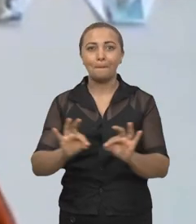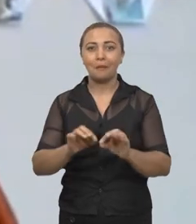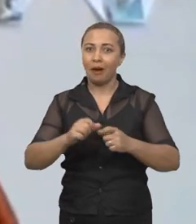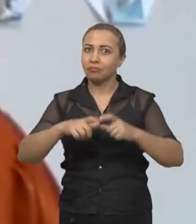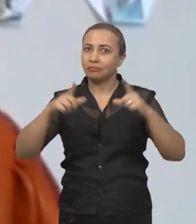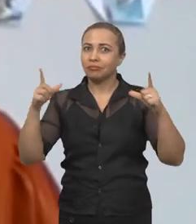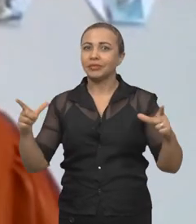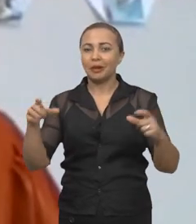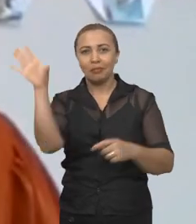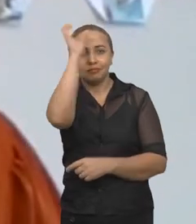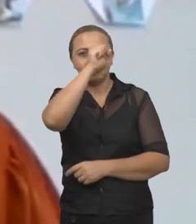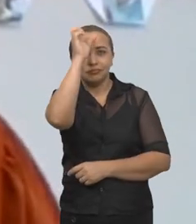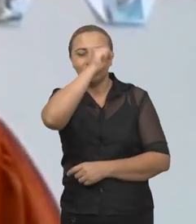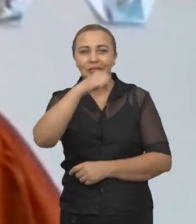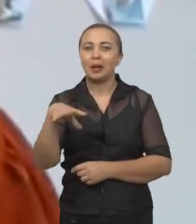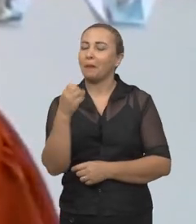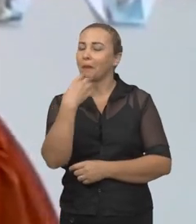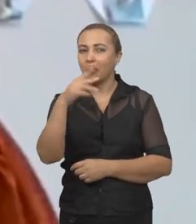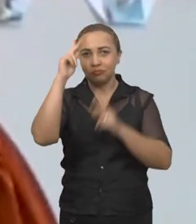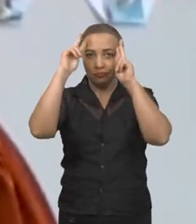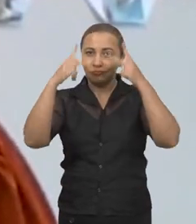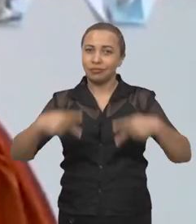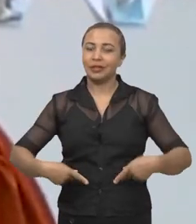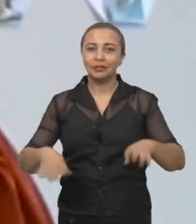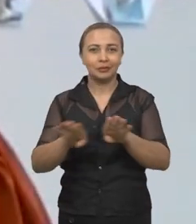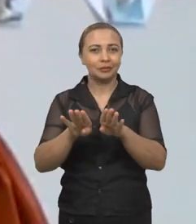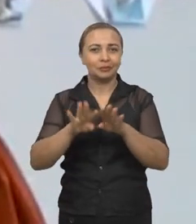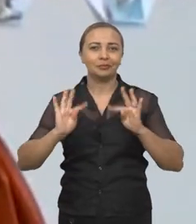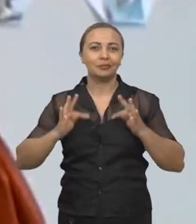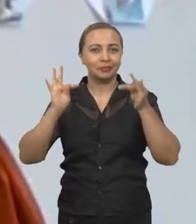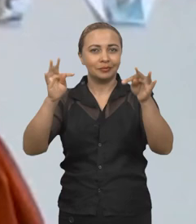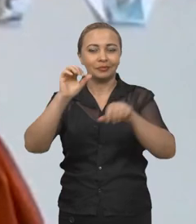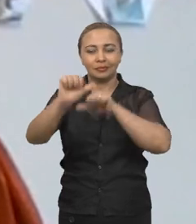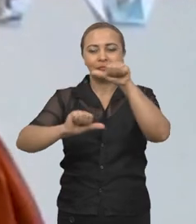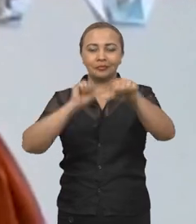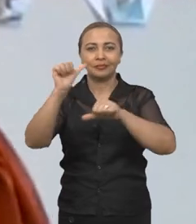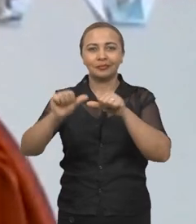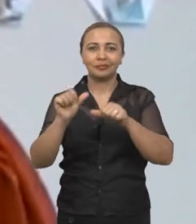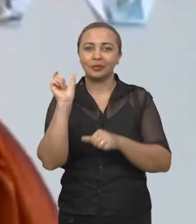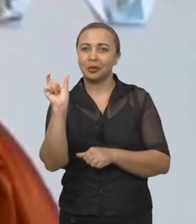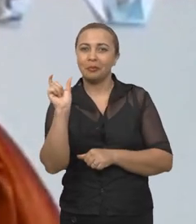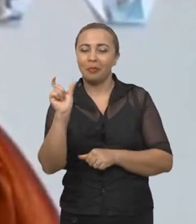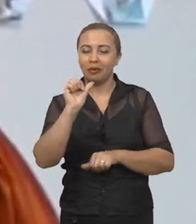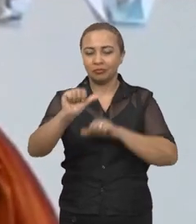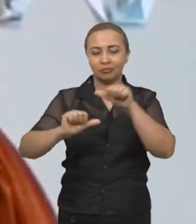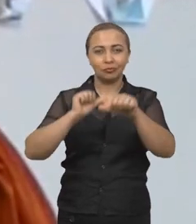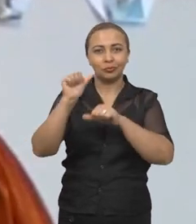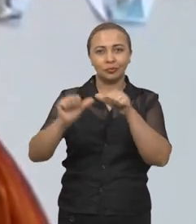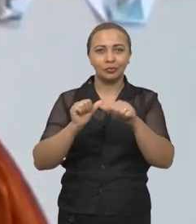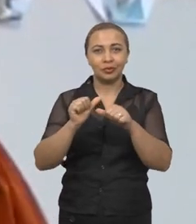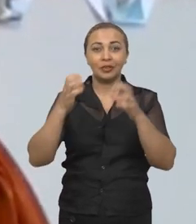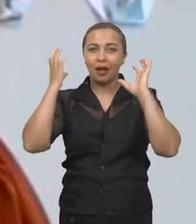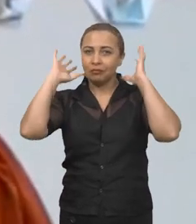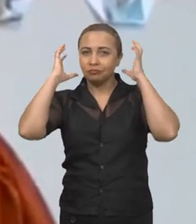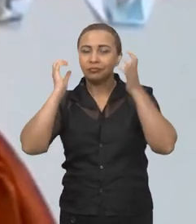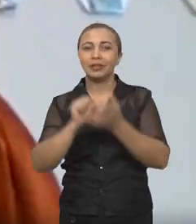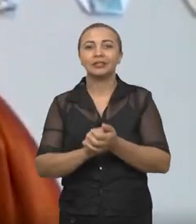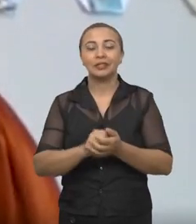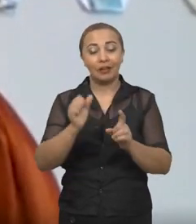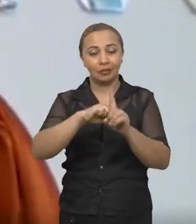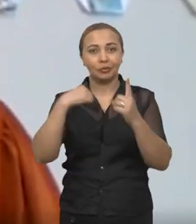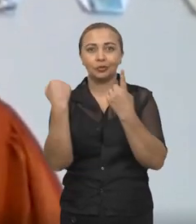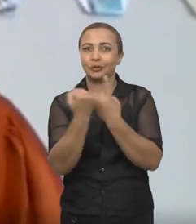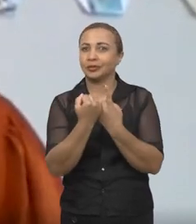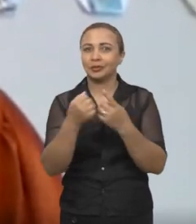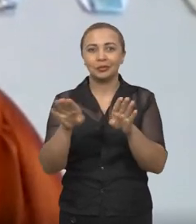que tem vários projetos. O aprendizado é enorme, tanto humano como tecnológico. Eles se desenvolvem muito na parte de desenvolvimento, de hardware,